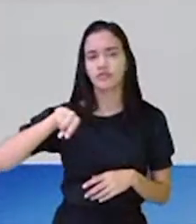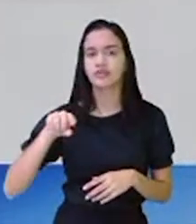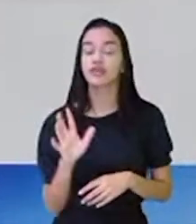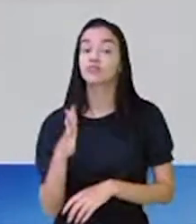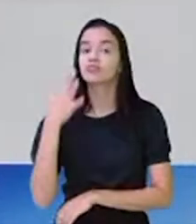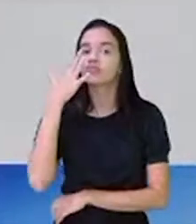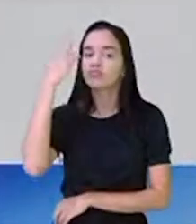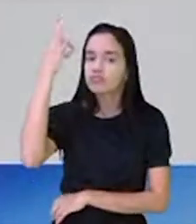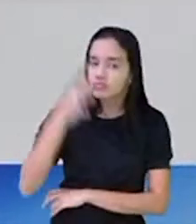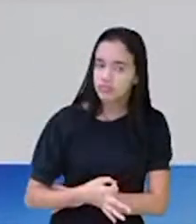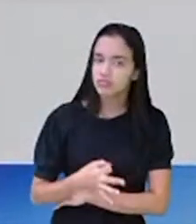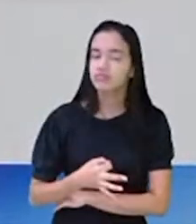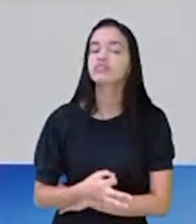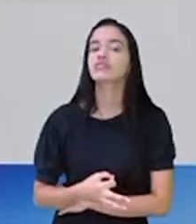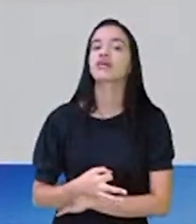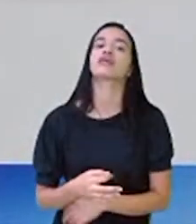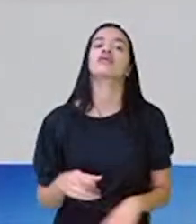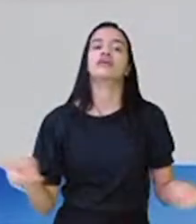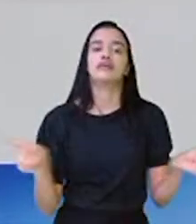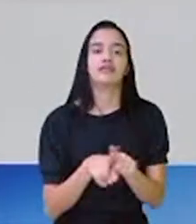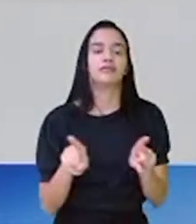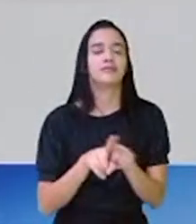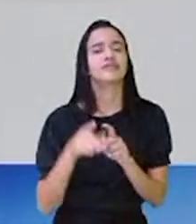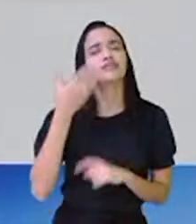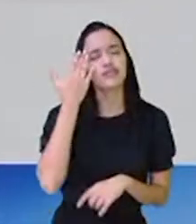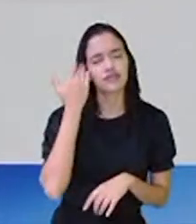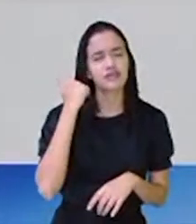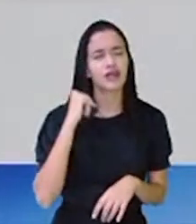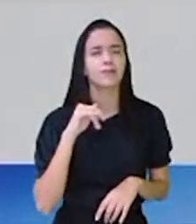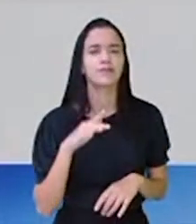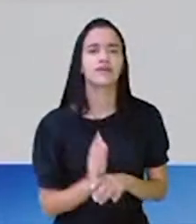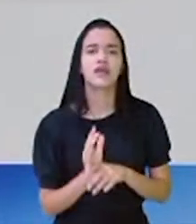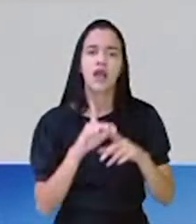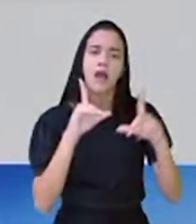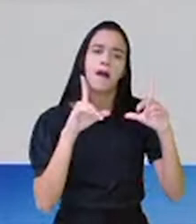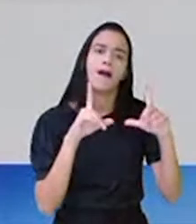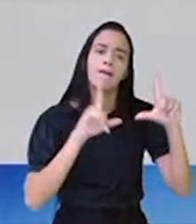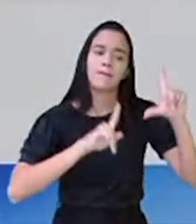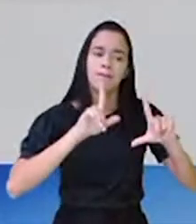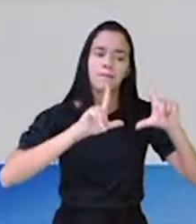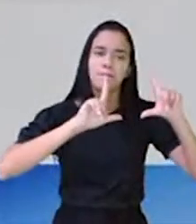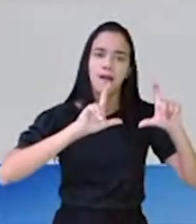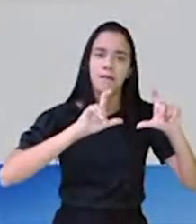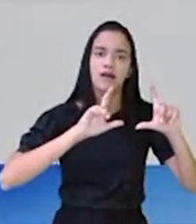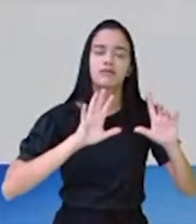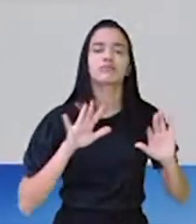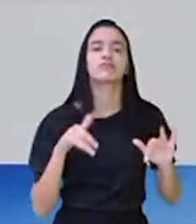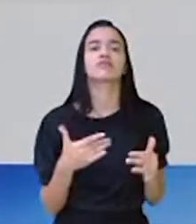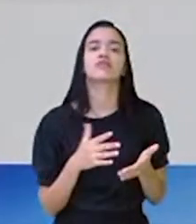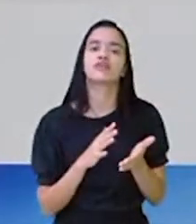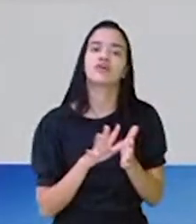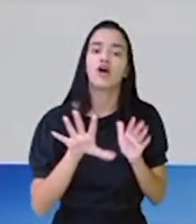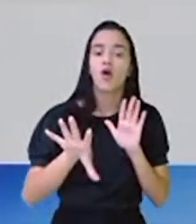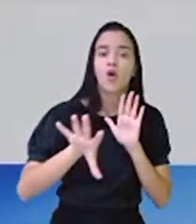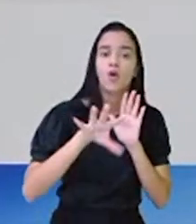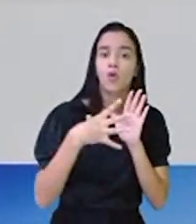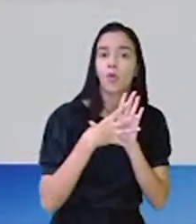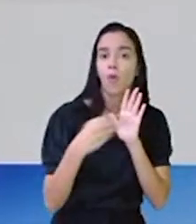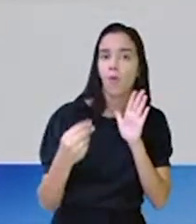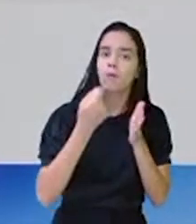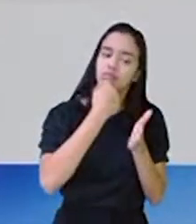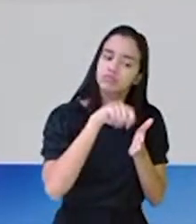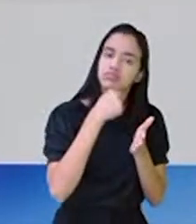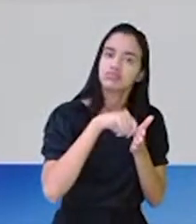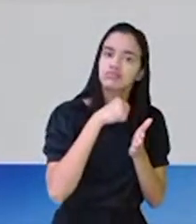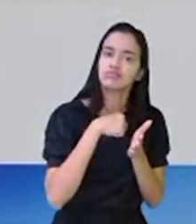prestem bem atenção, já sabem aí, printem a tela, copiem, acho que hoje está um pouquinho assim,